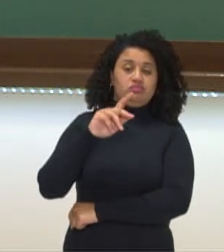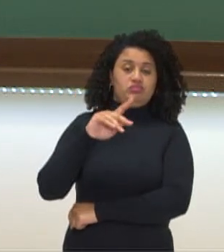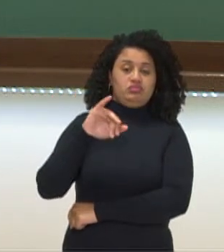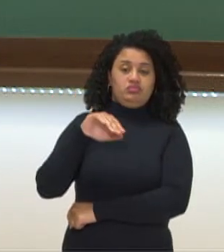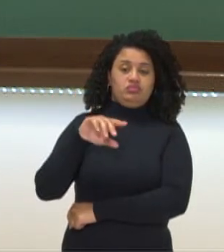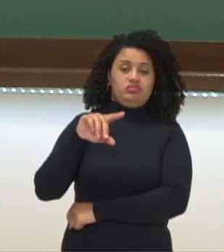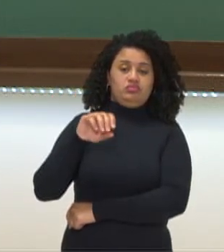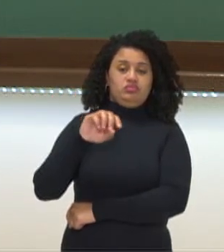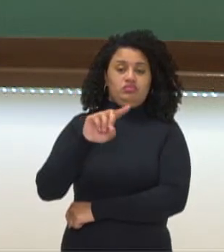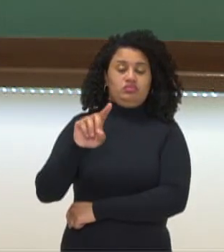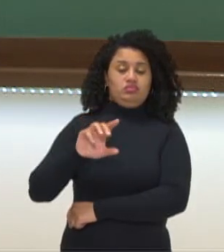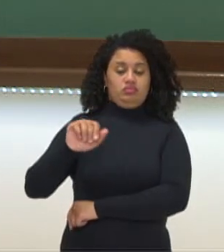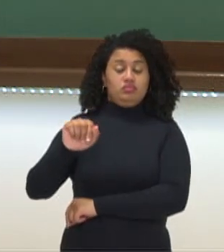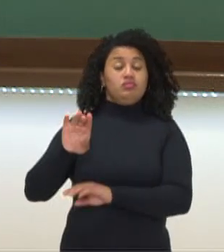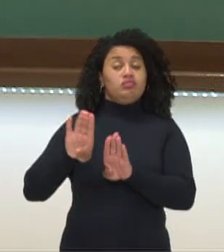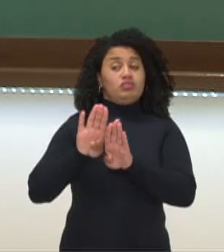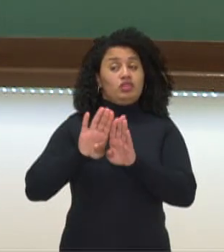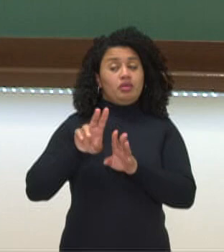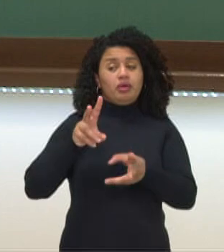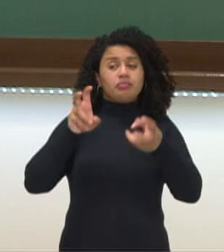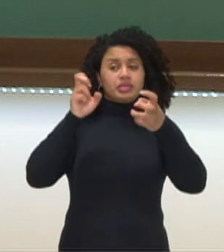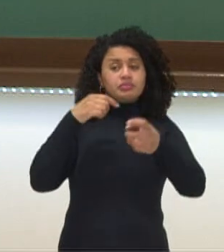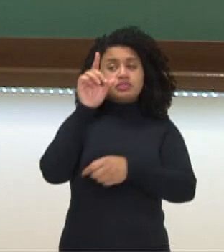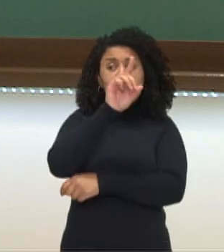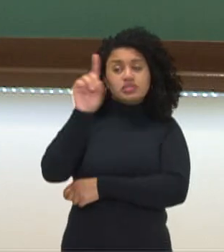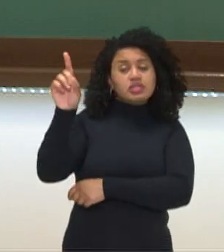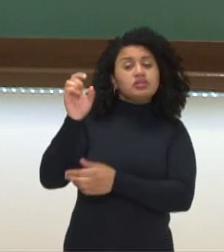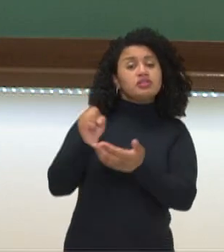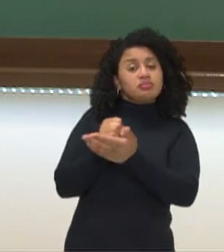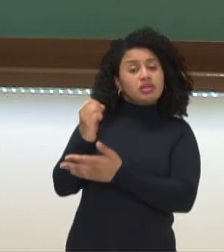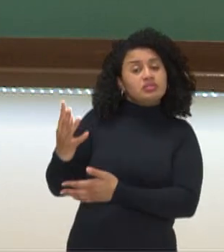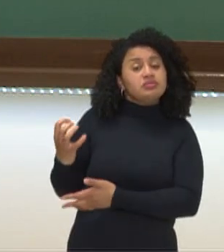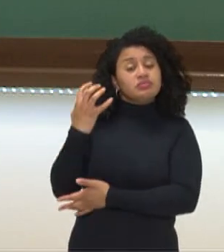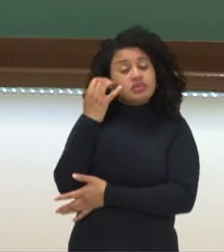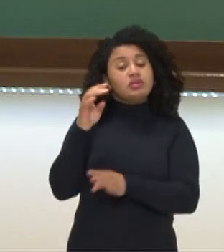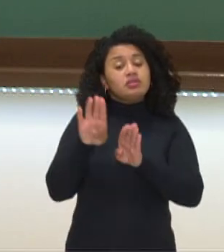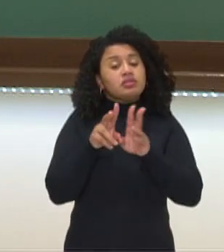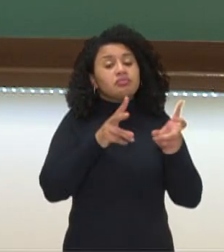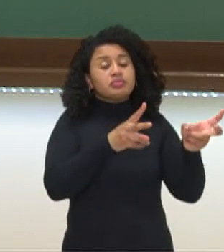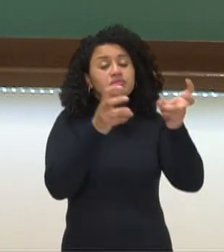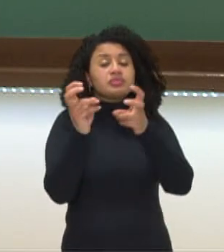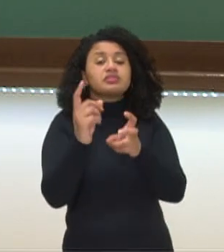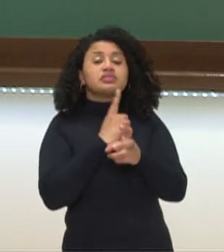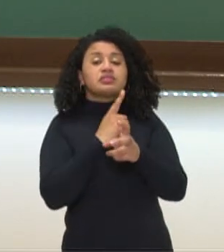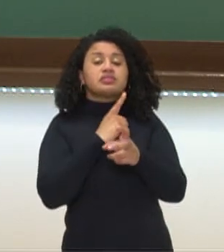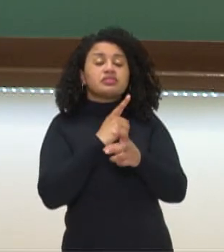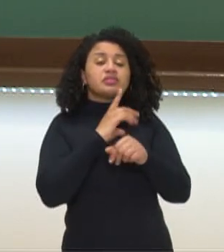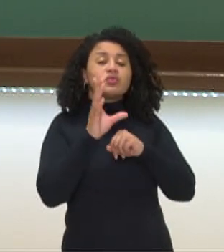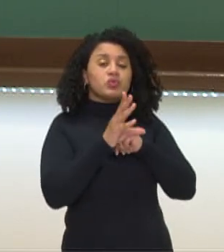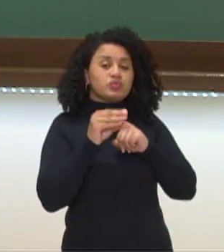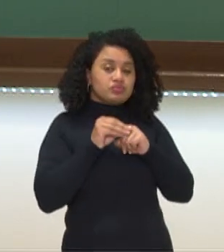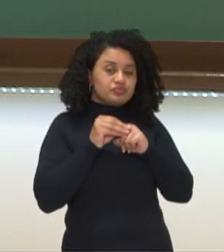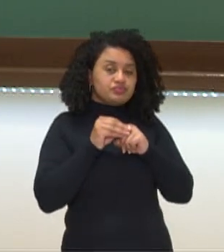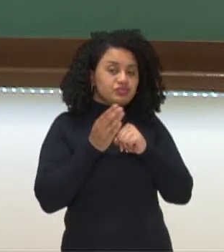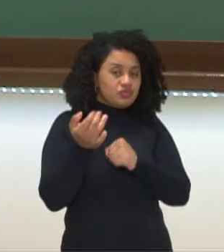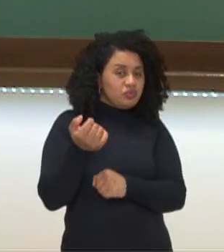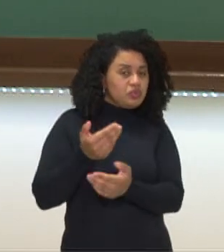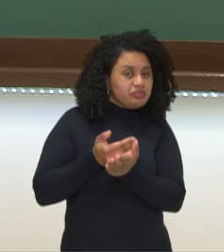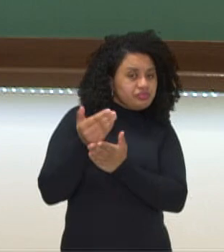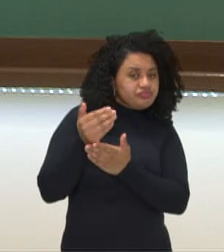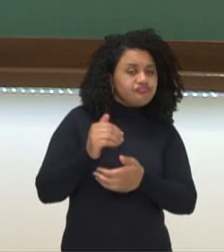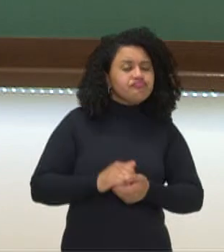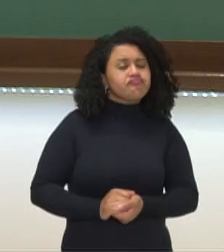a concepção de Deus em Espinoza e a sua concepção sobre o conhecimento. Vamos lá?